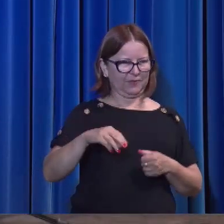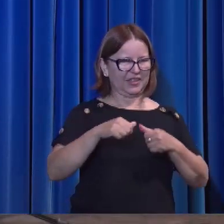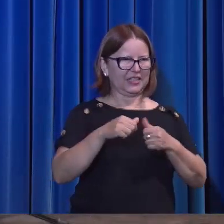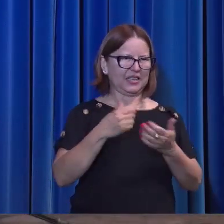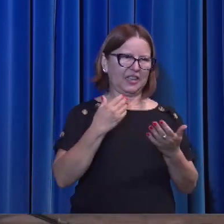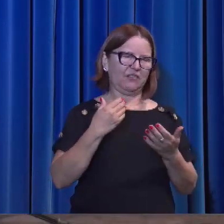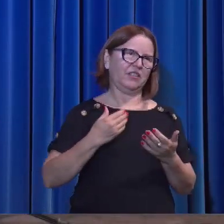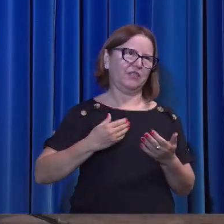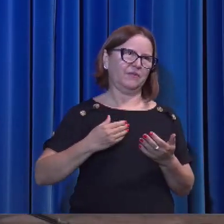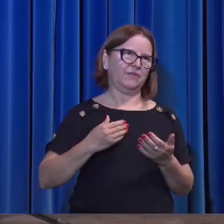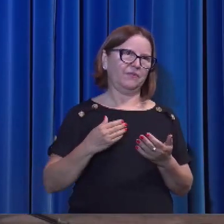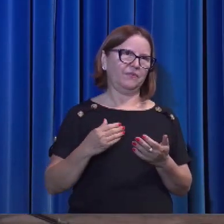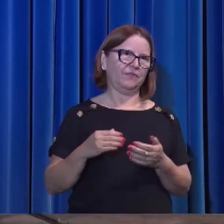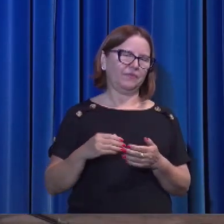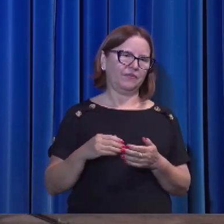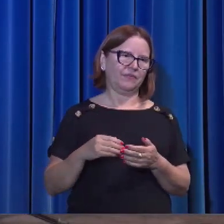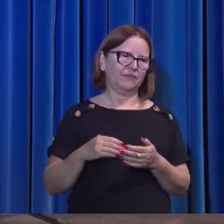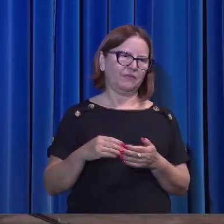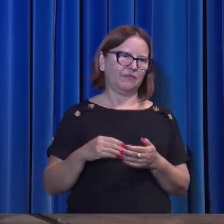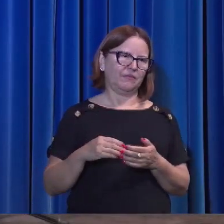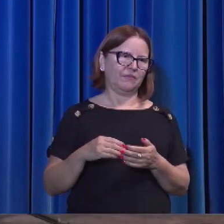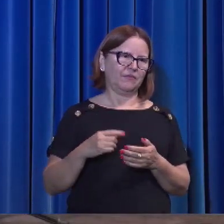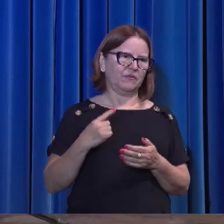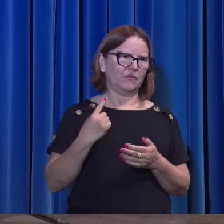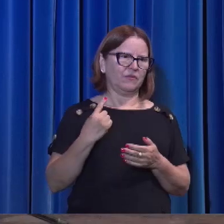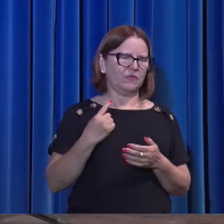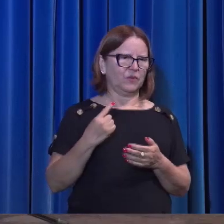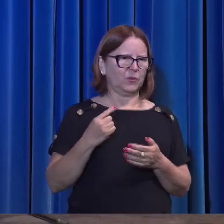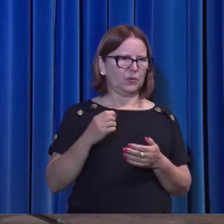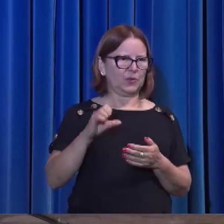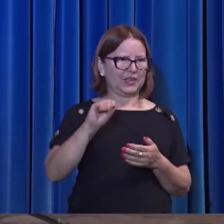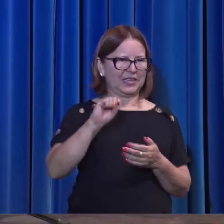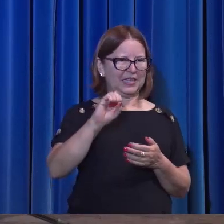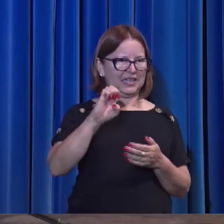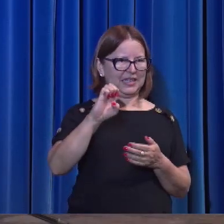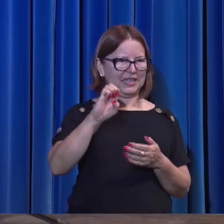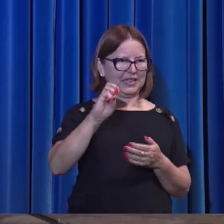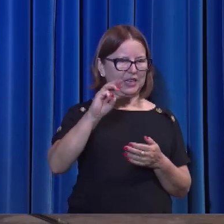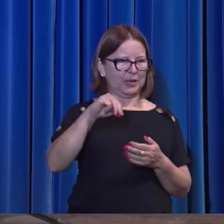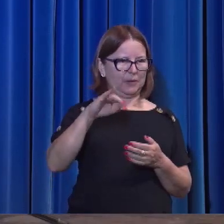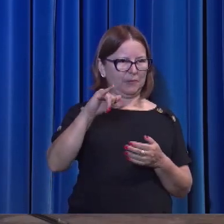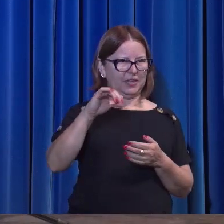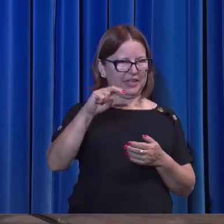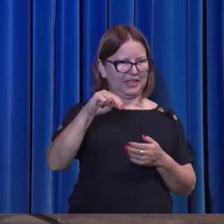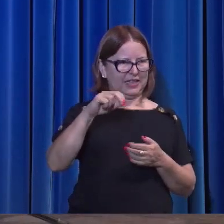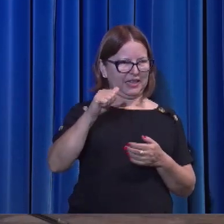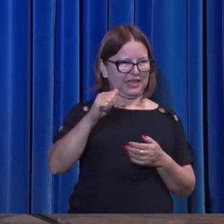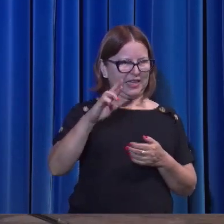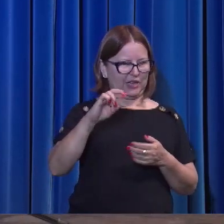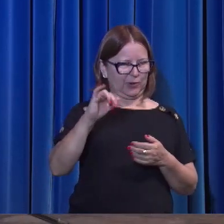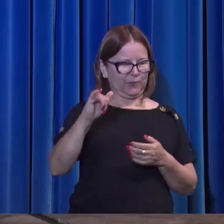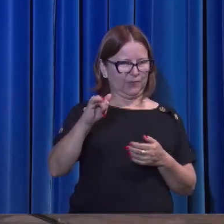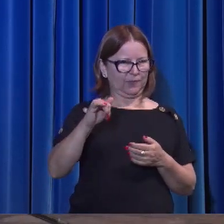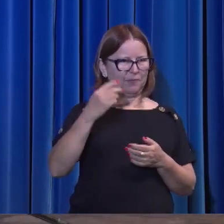pré-leções naquele seminário, e ele estava com a sua Bíblia sentado, assim,